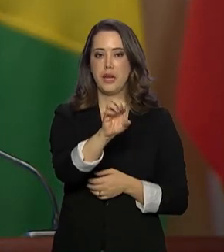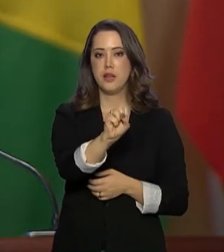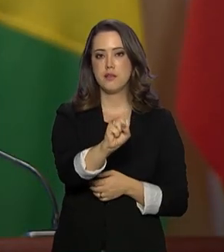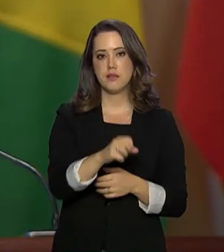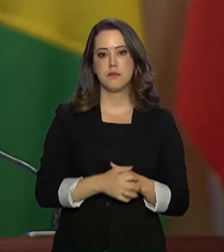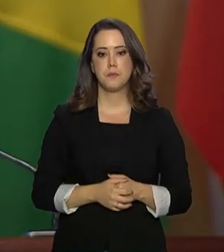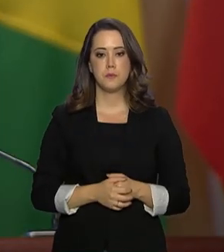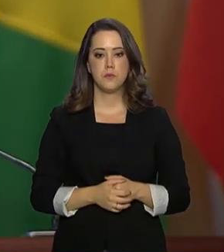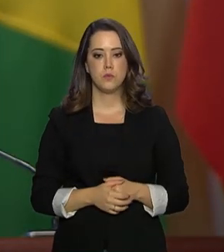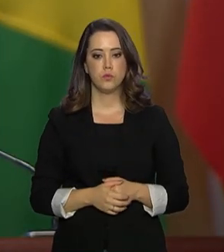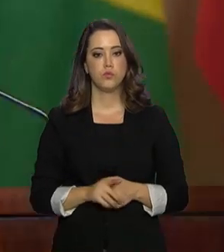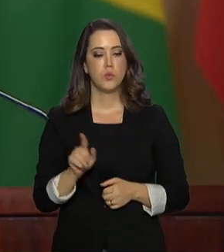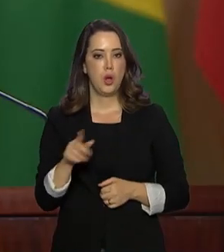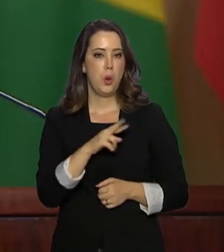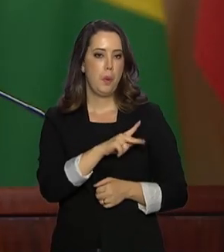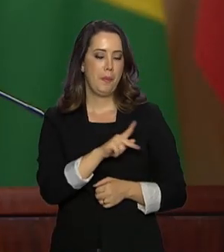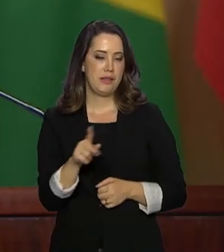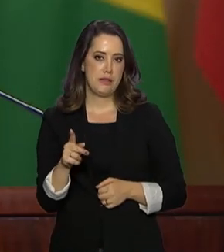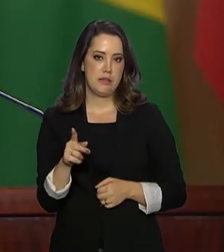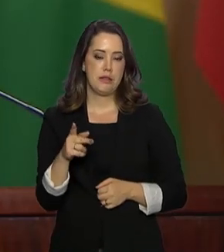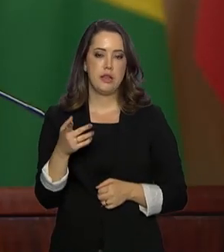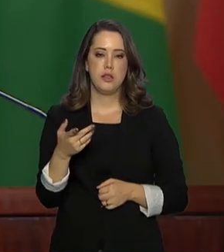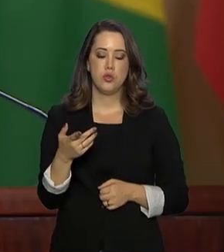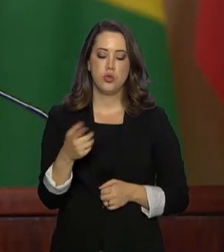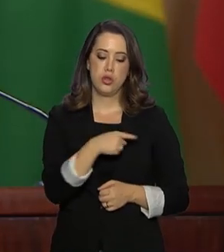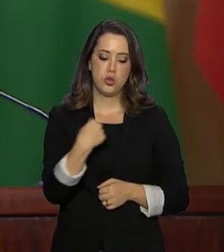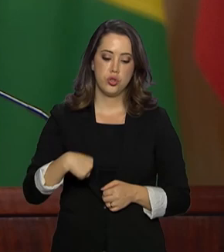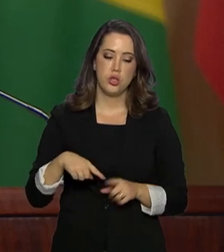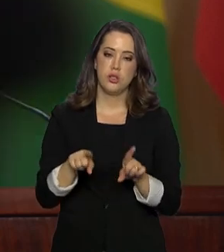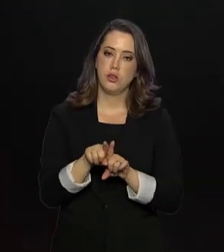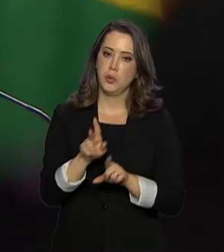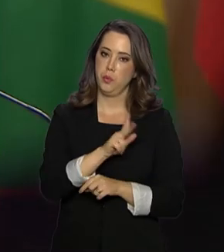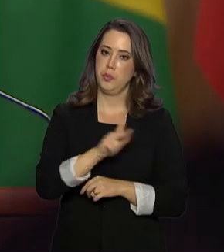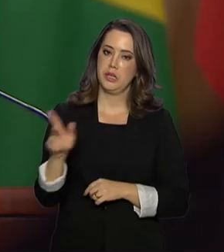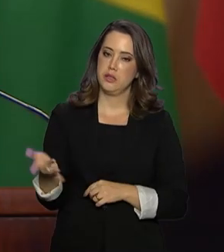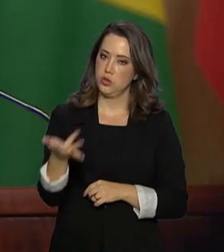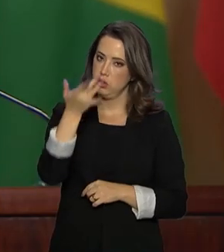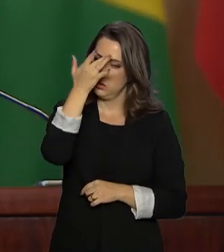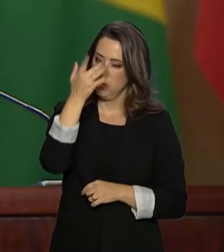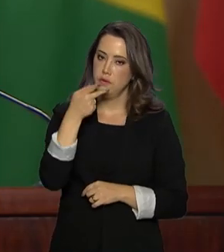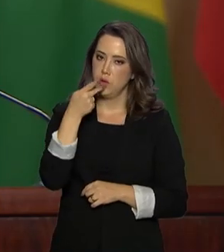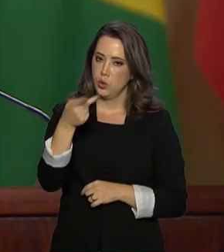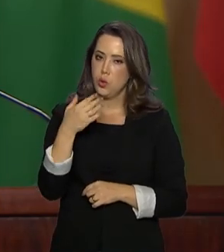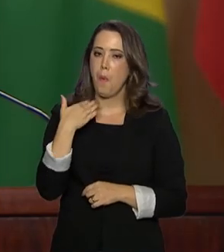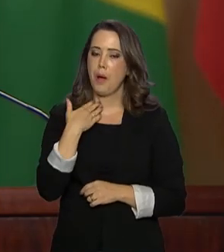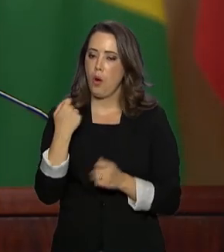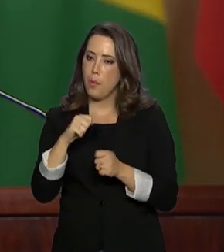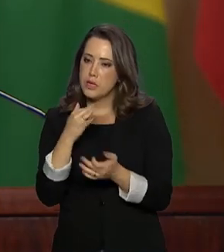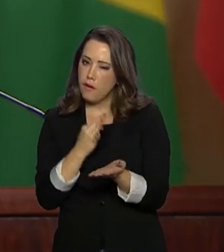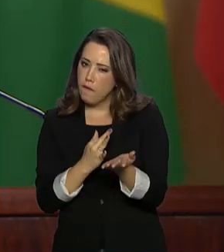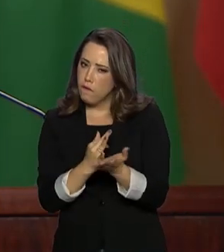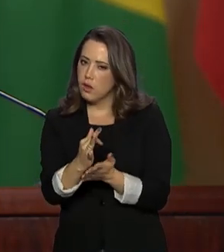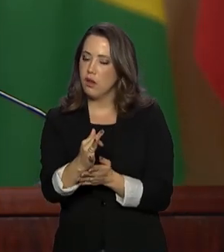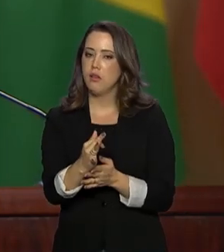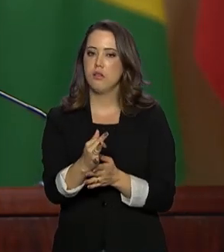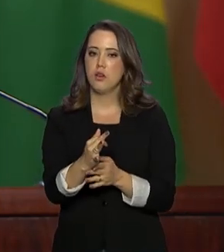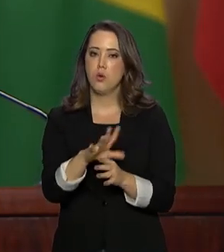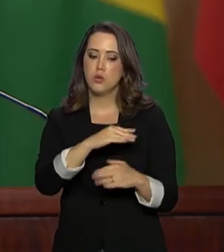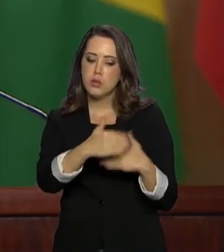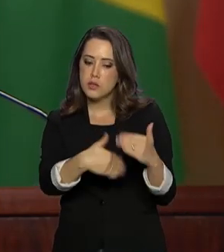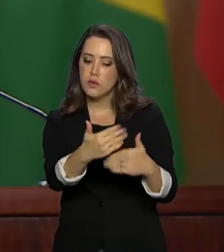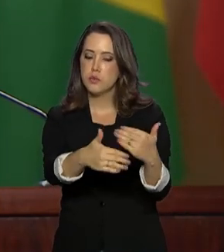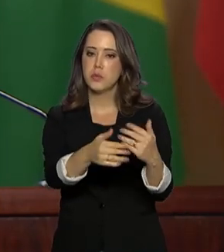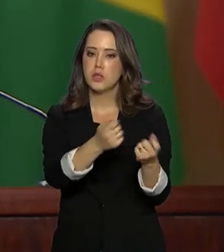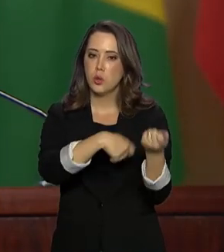Os presidentes da China e Índia defenderam que o banco deve se manter fiel à ideia de desenvolvimento econômico e social